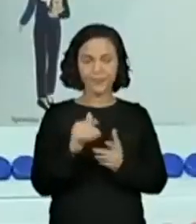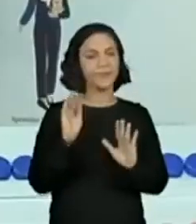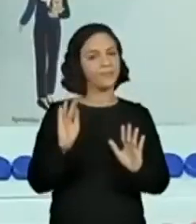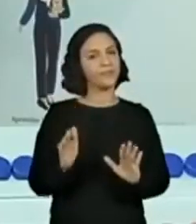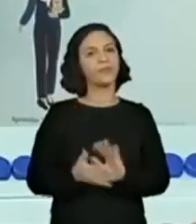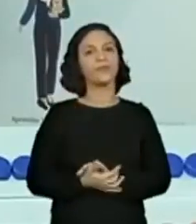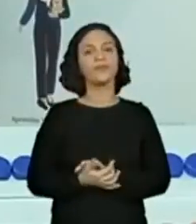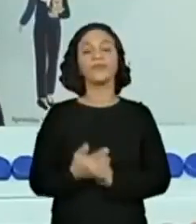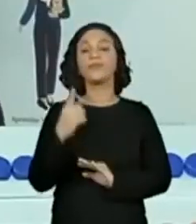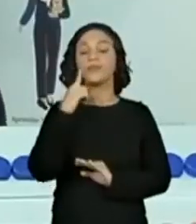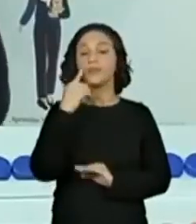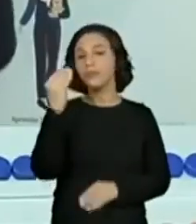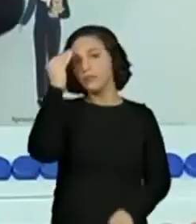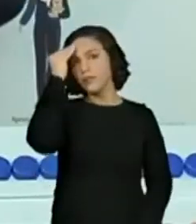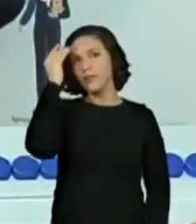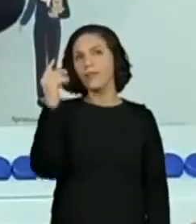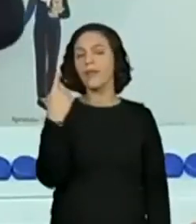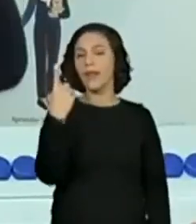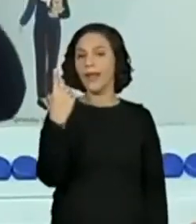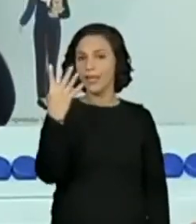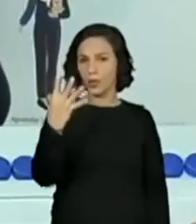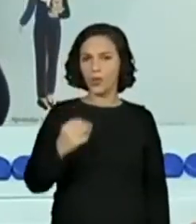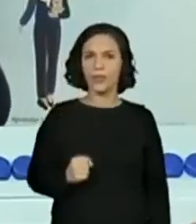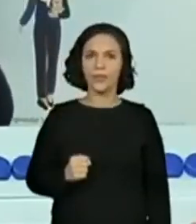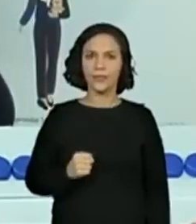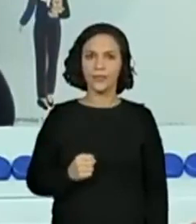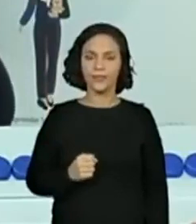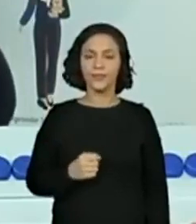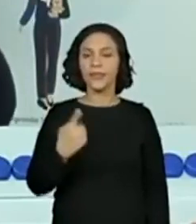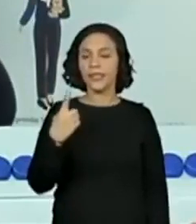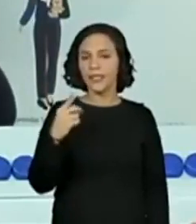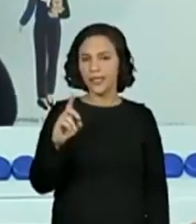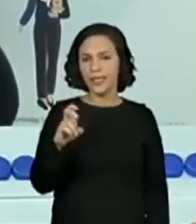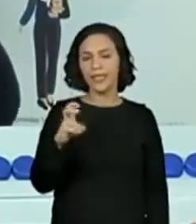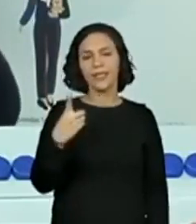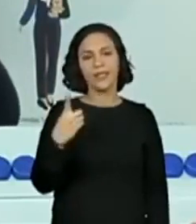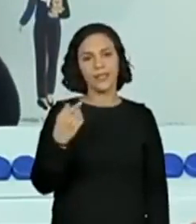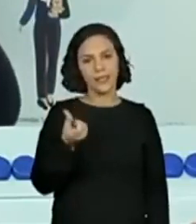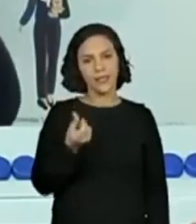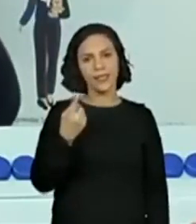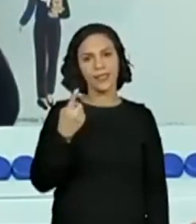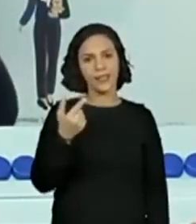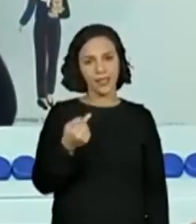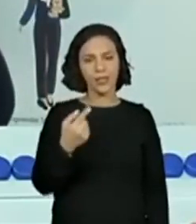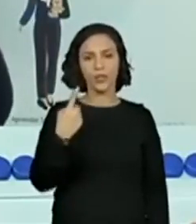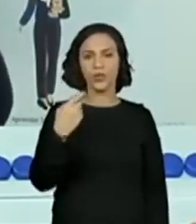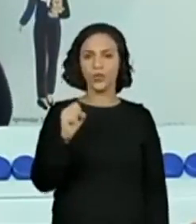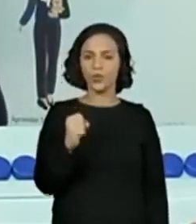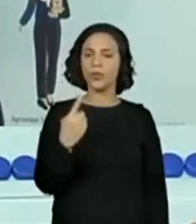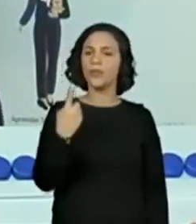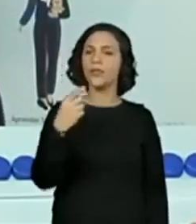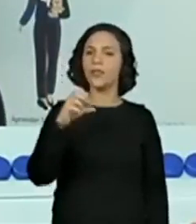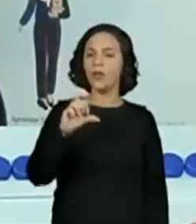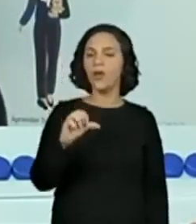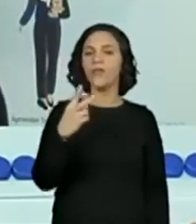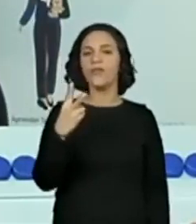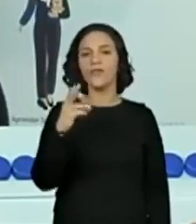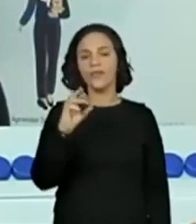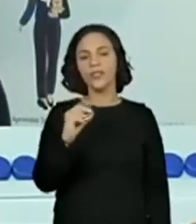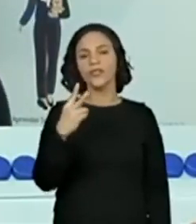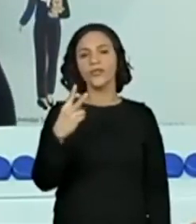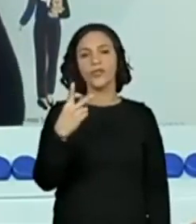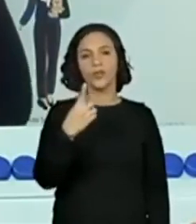mão. Então, como que a gente vai ter lá, catorze, quinze, dezesseis, dezessete, dezoito, dezenove,